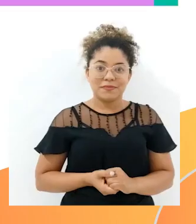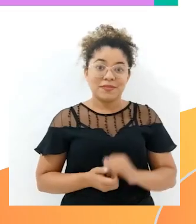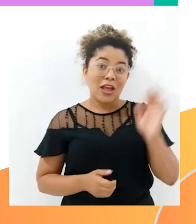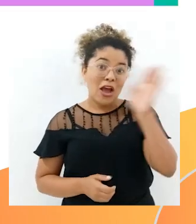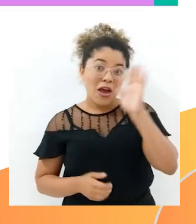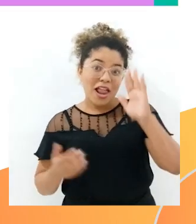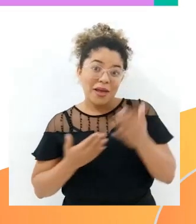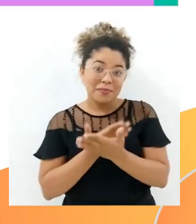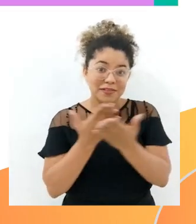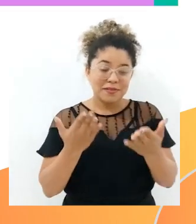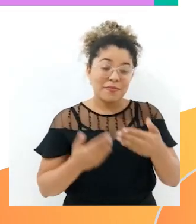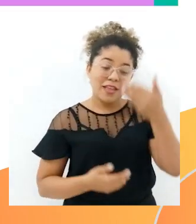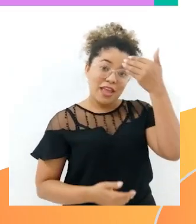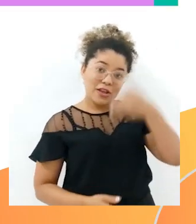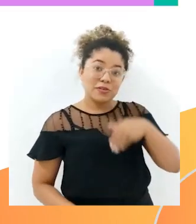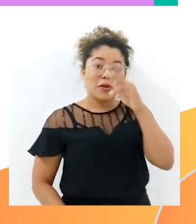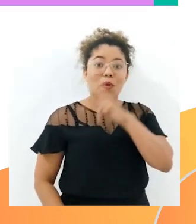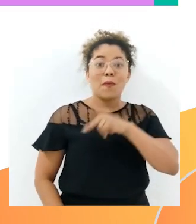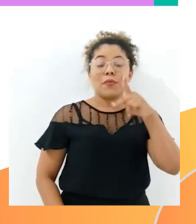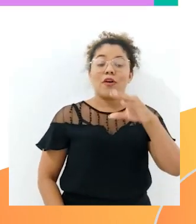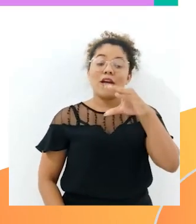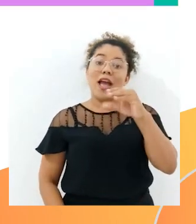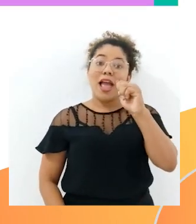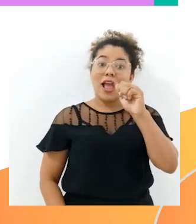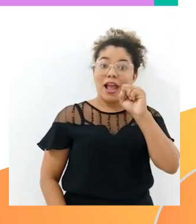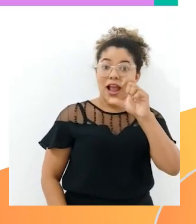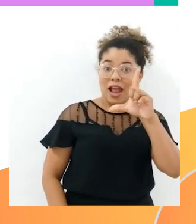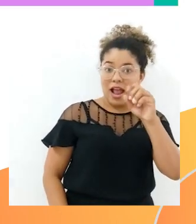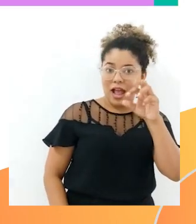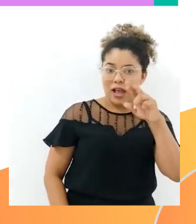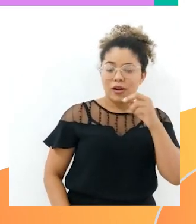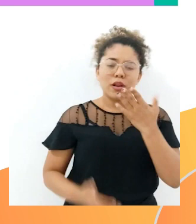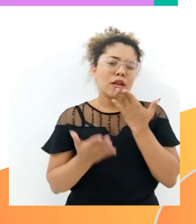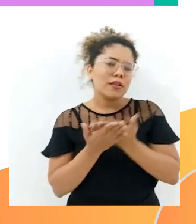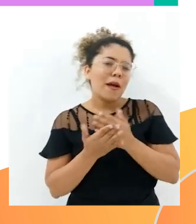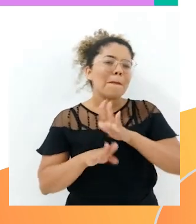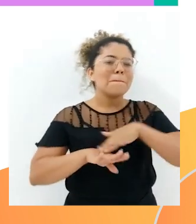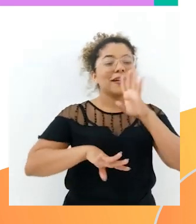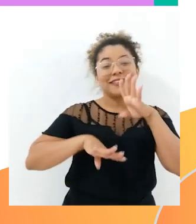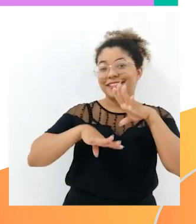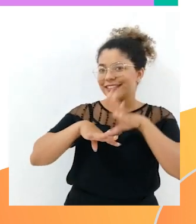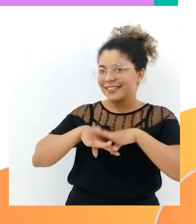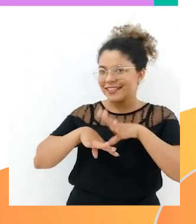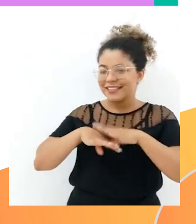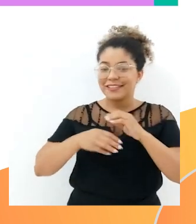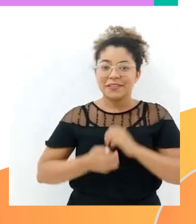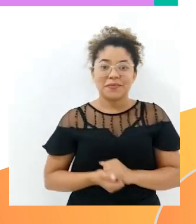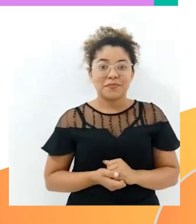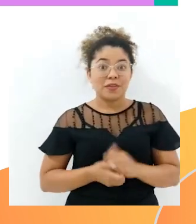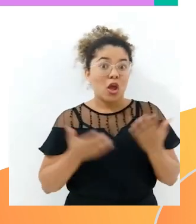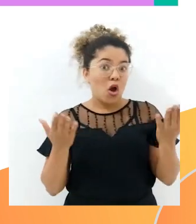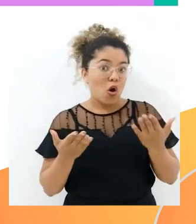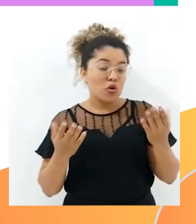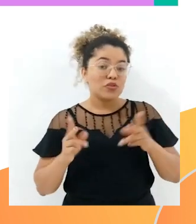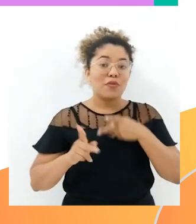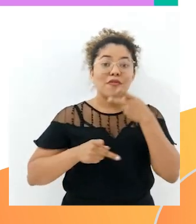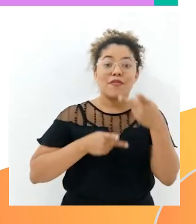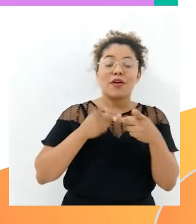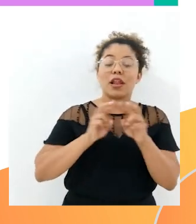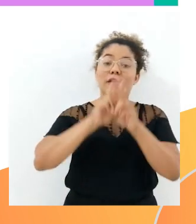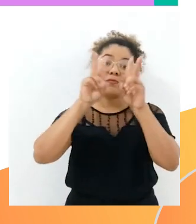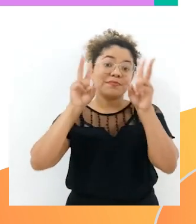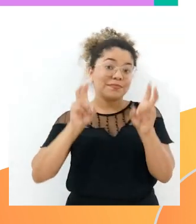Olá pessoal, eu sou o professor Carlos Humberto e nós estamos aqui para mais uma aula de matemática. Hoje nós vamos